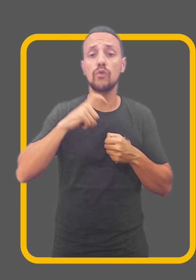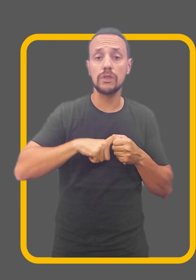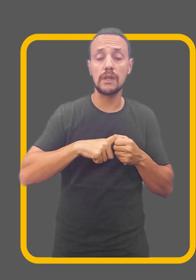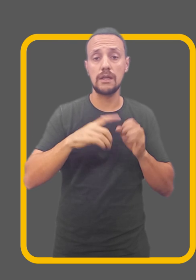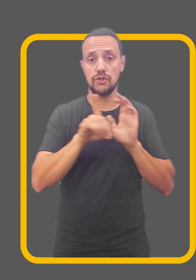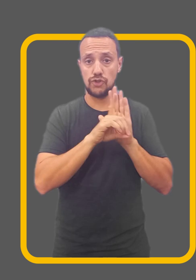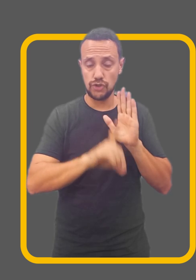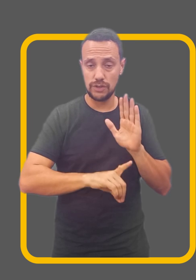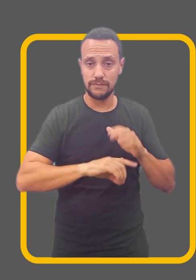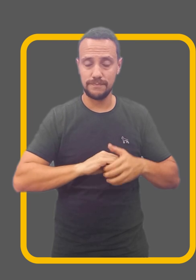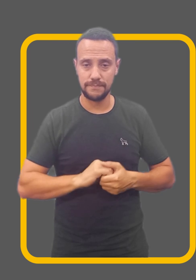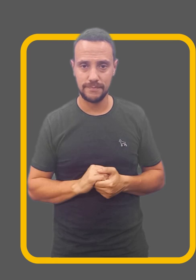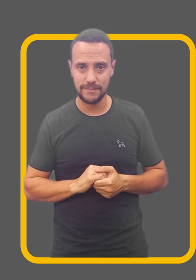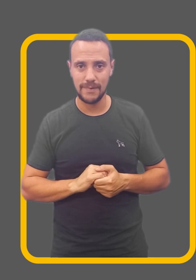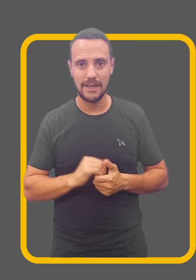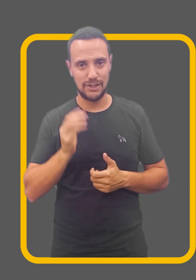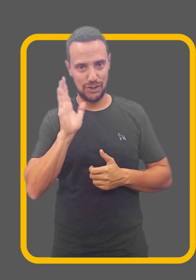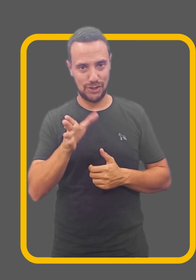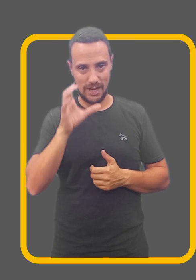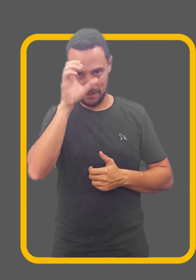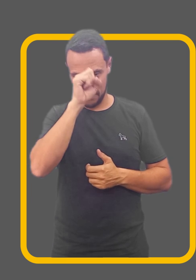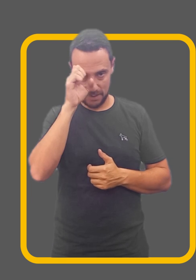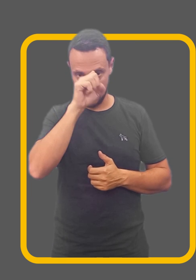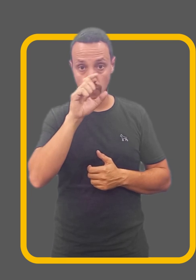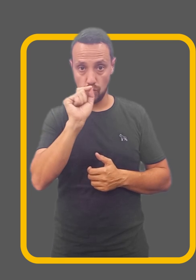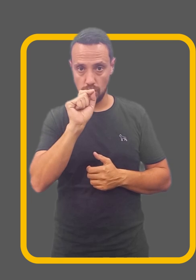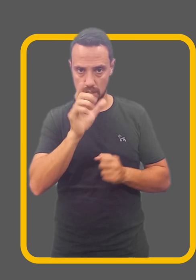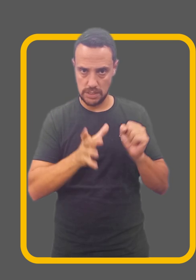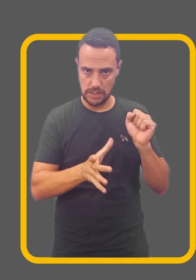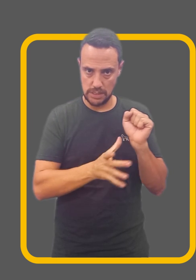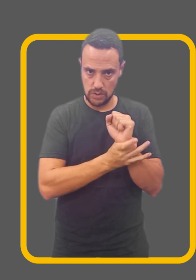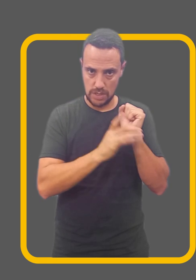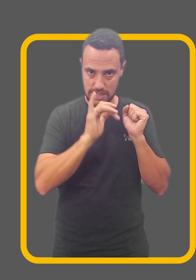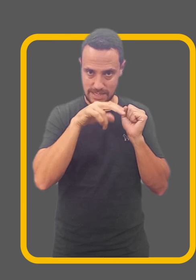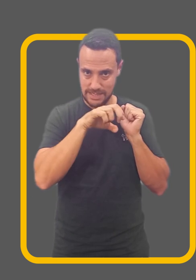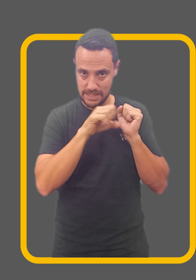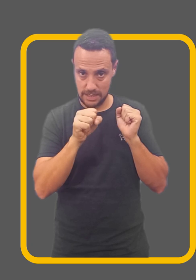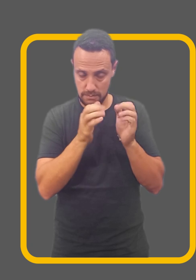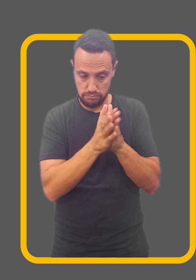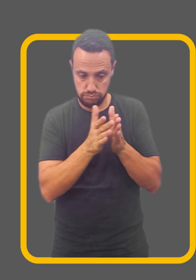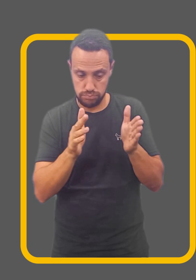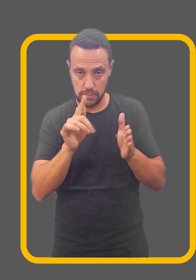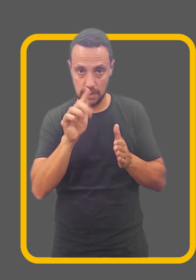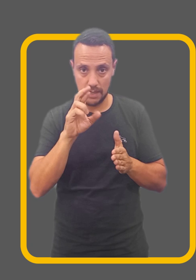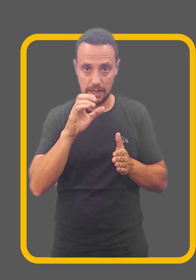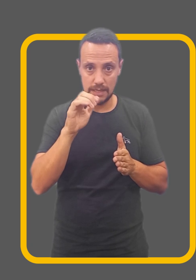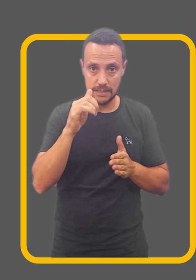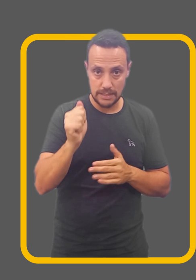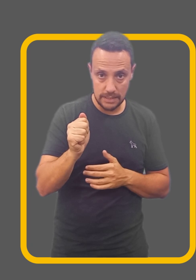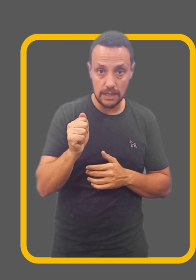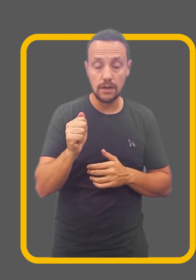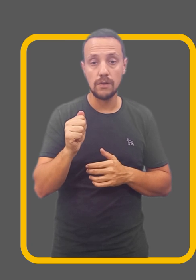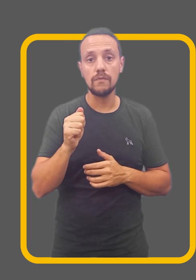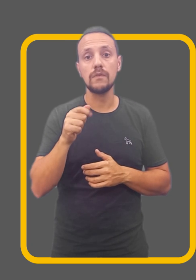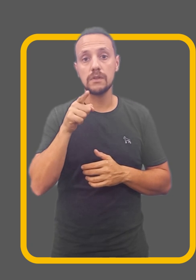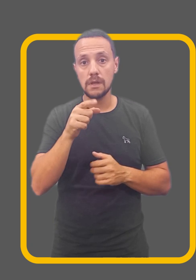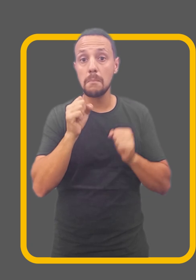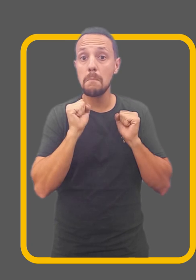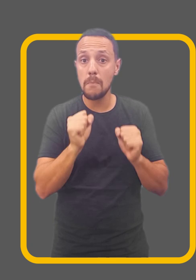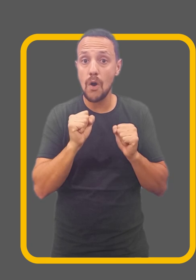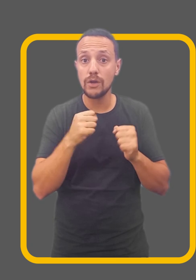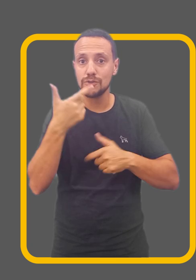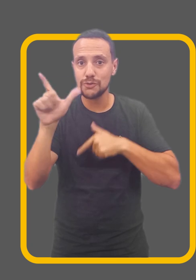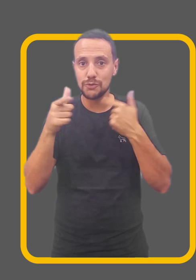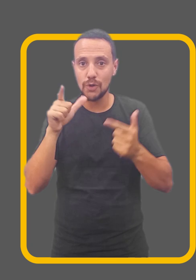Agora que você aprendeu o que é ser segurado no INSS e o período de graça, convido vocês a